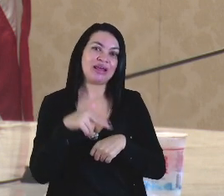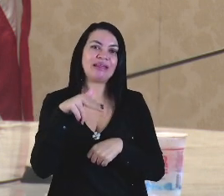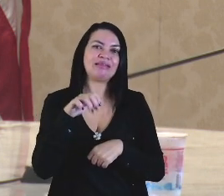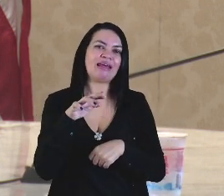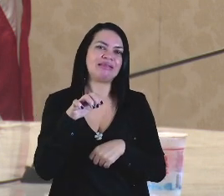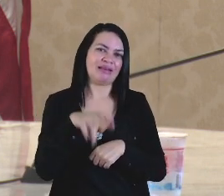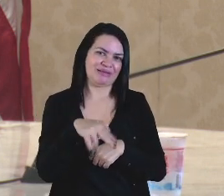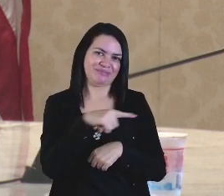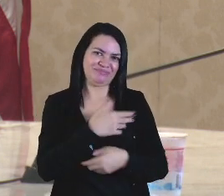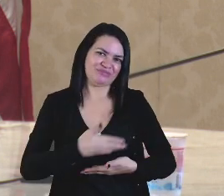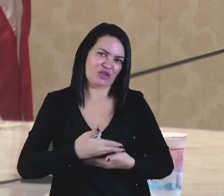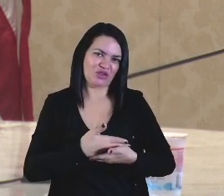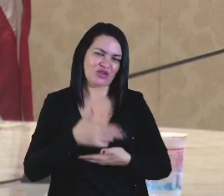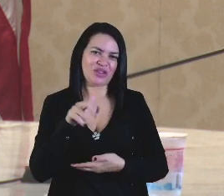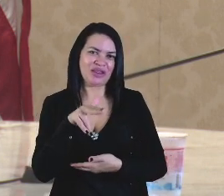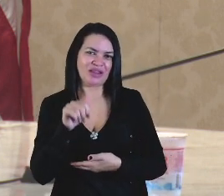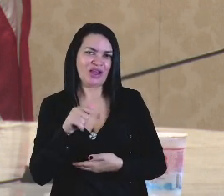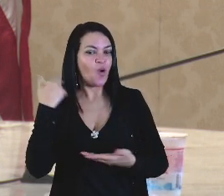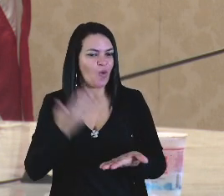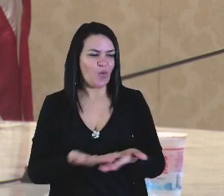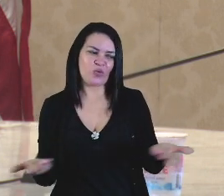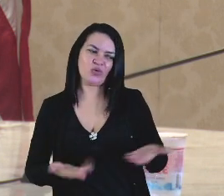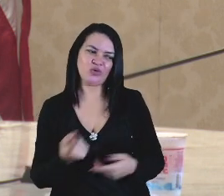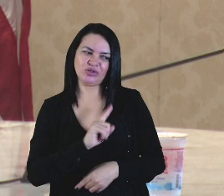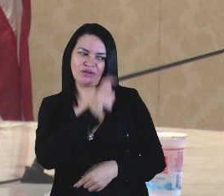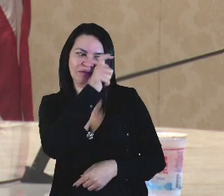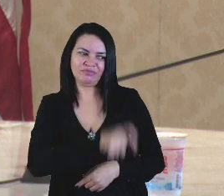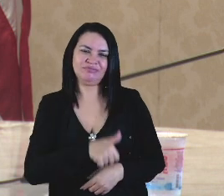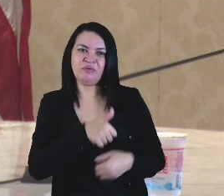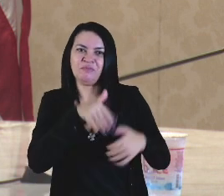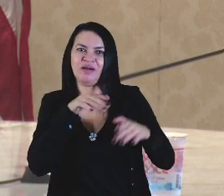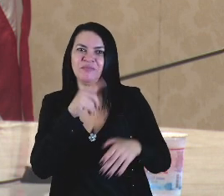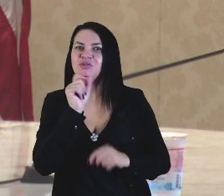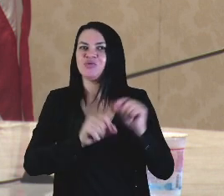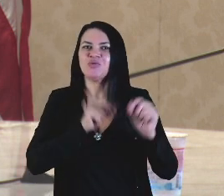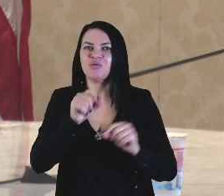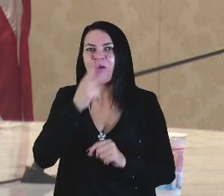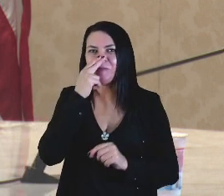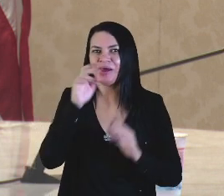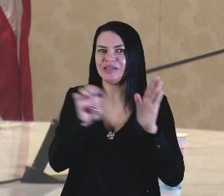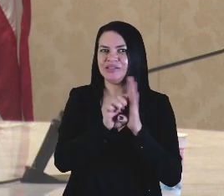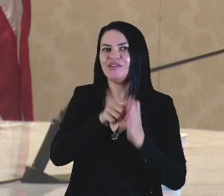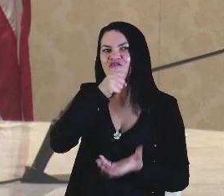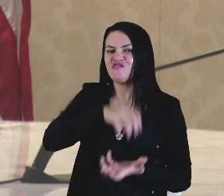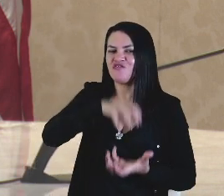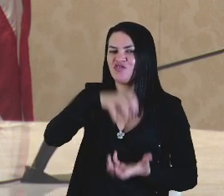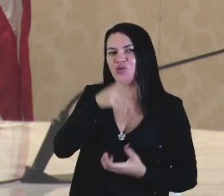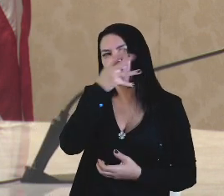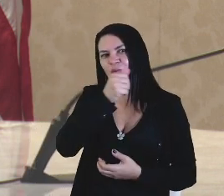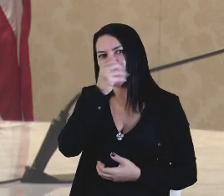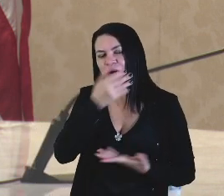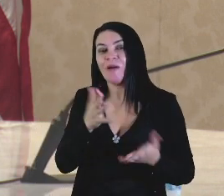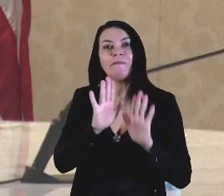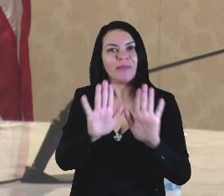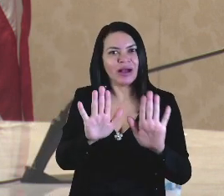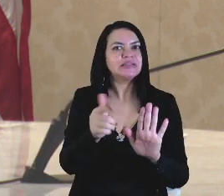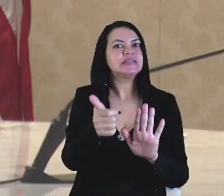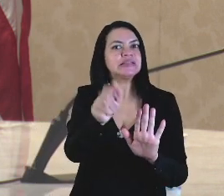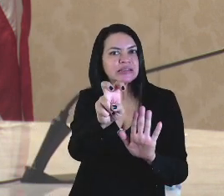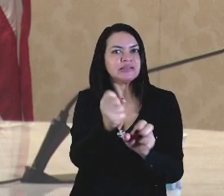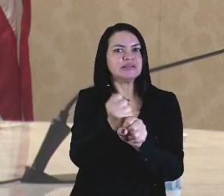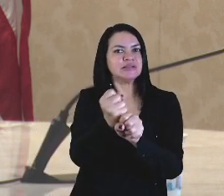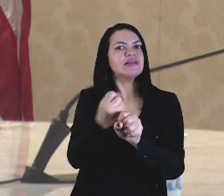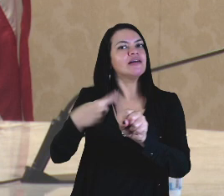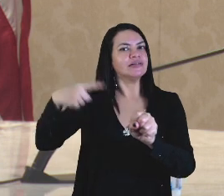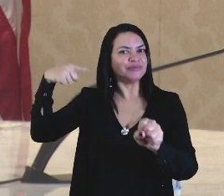neném. Hoje, não mais neném, porque já vai mais na direção do Estatuto do Idoso. Mas, há 15 anos atrás,